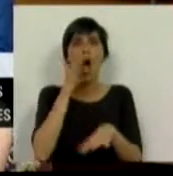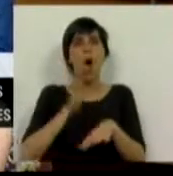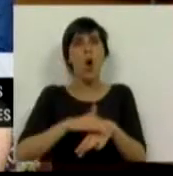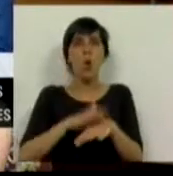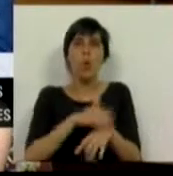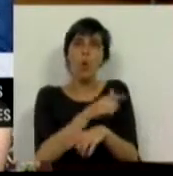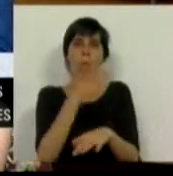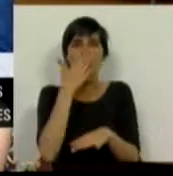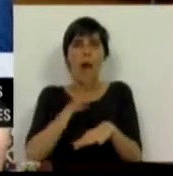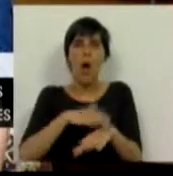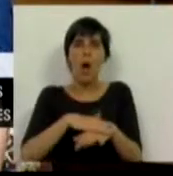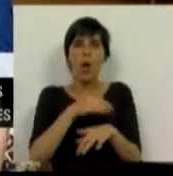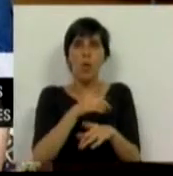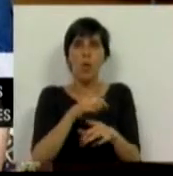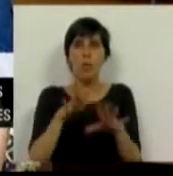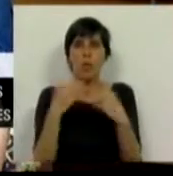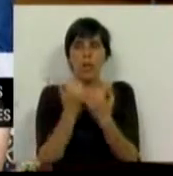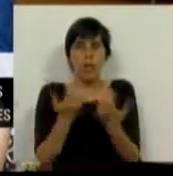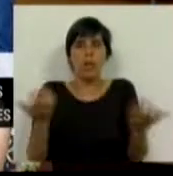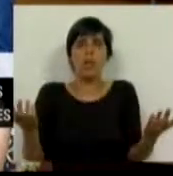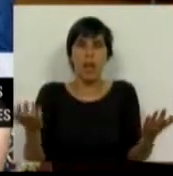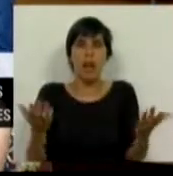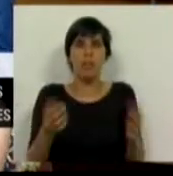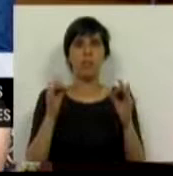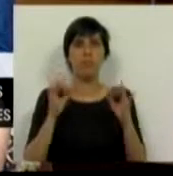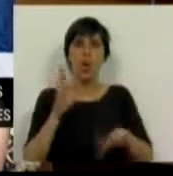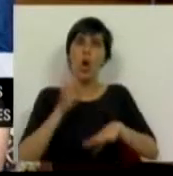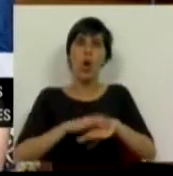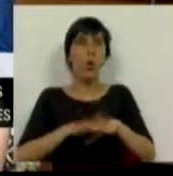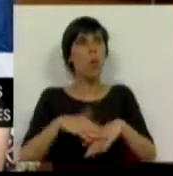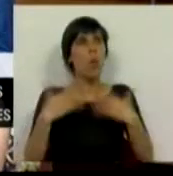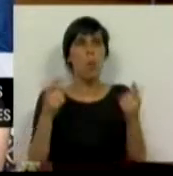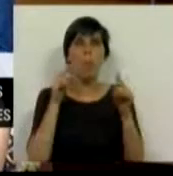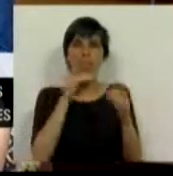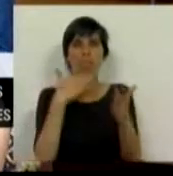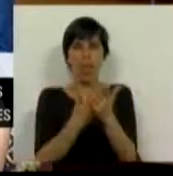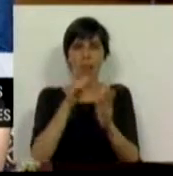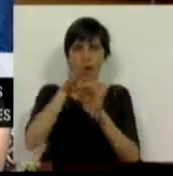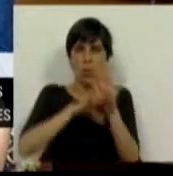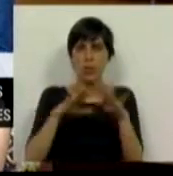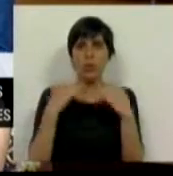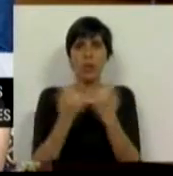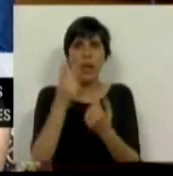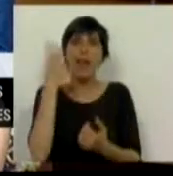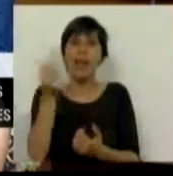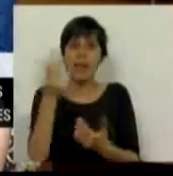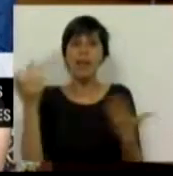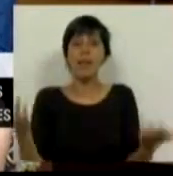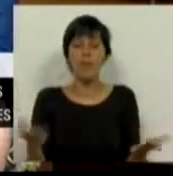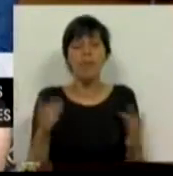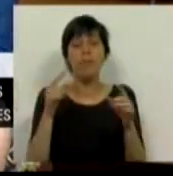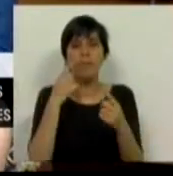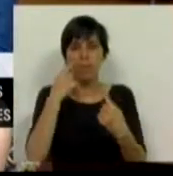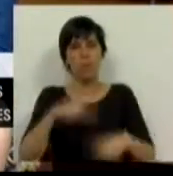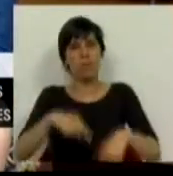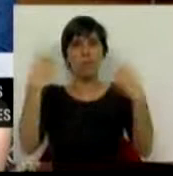culpabilizados os párias da sociedade e são altamente culpabilizados pelas condições sociais em que vivem, sendo